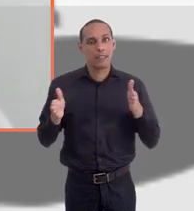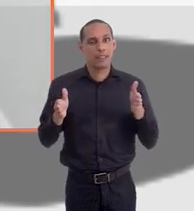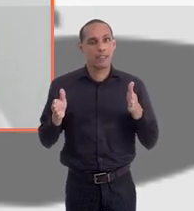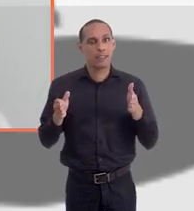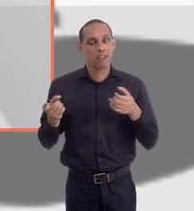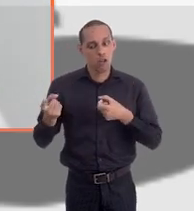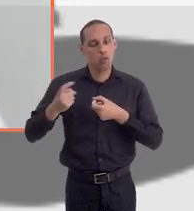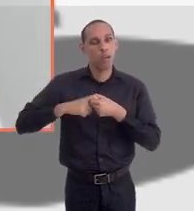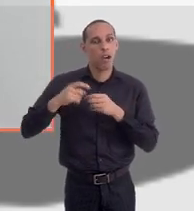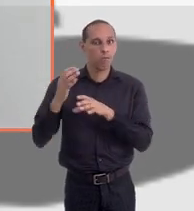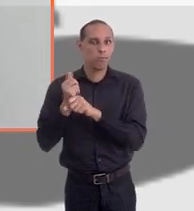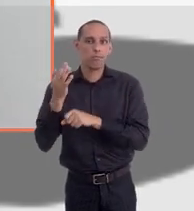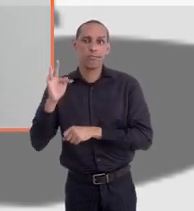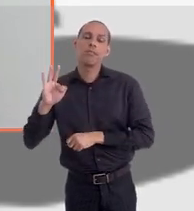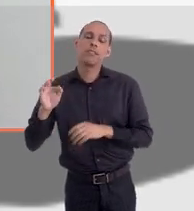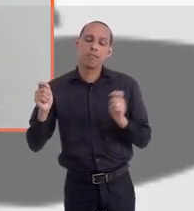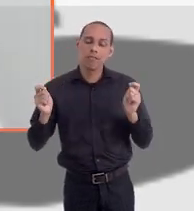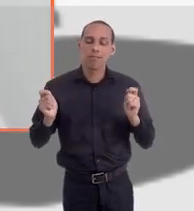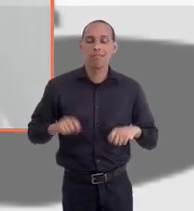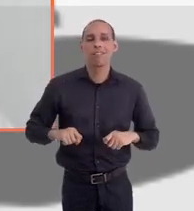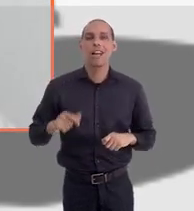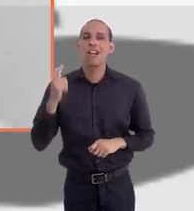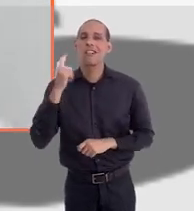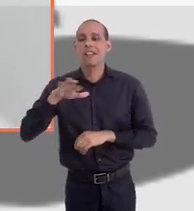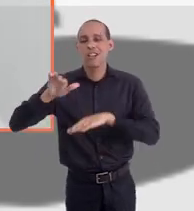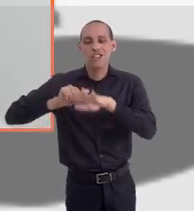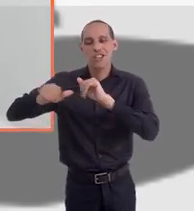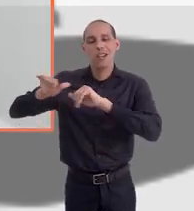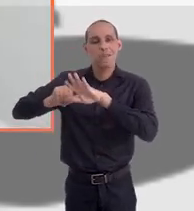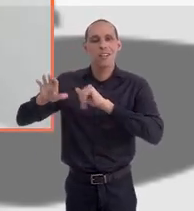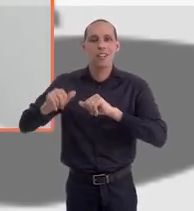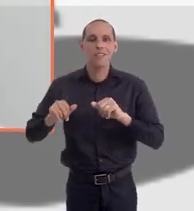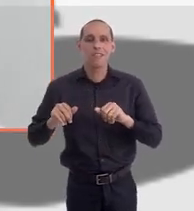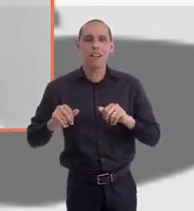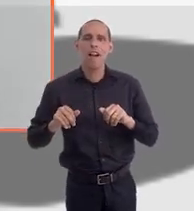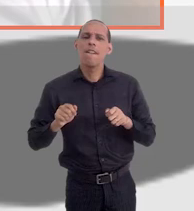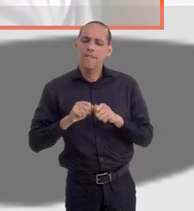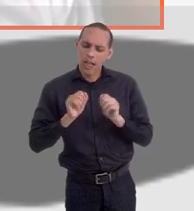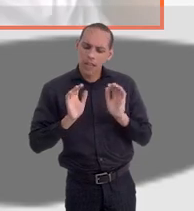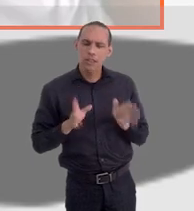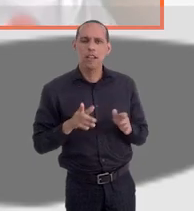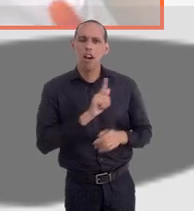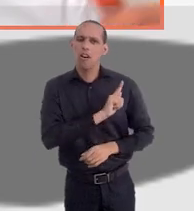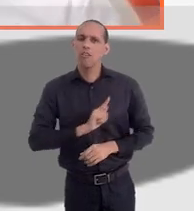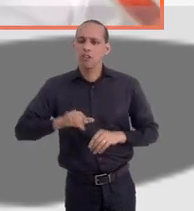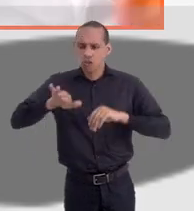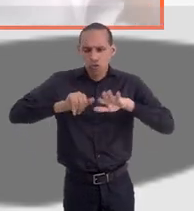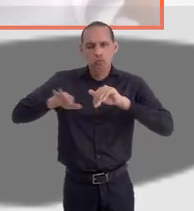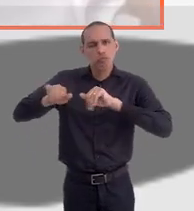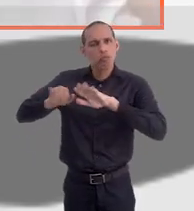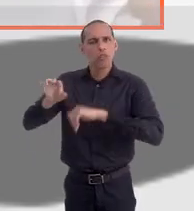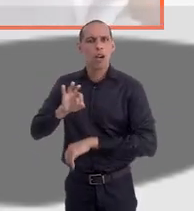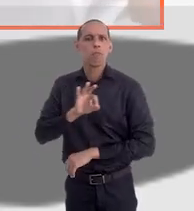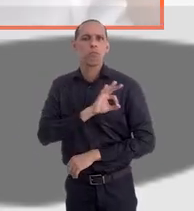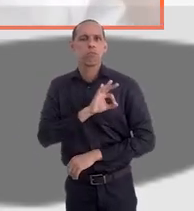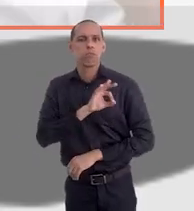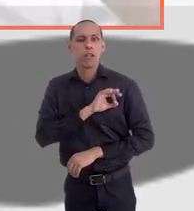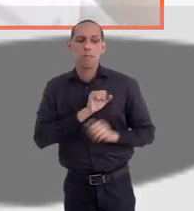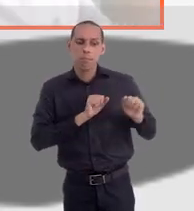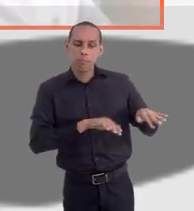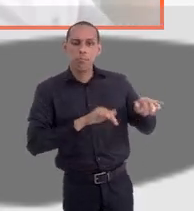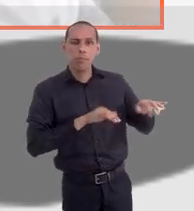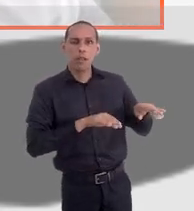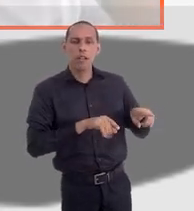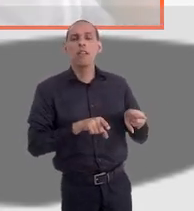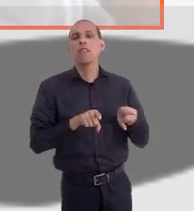após a implantação do regime, que ele possa, sim, fazer a convocação como ele vem fazendo. O governador vem fazendo a convocação dos policiais militares,